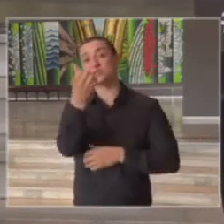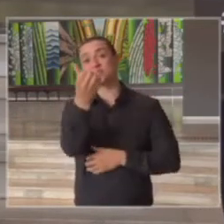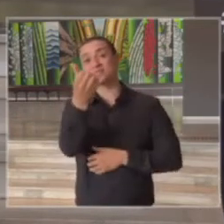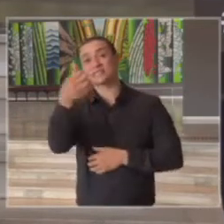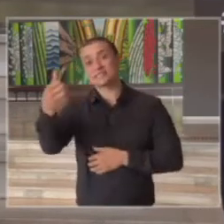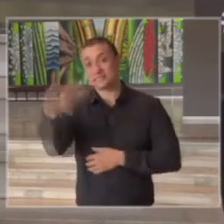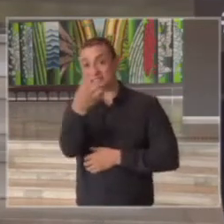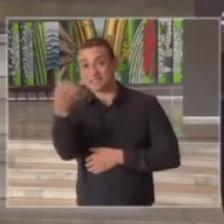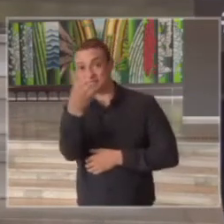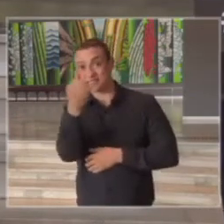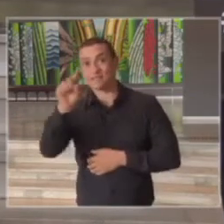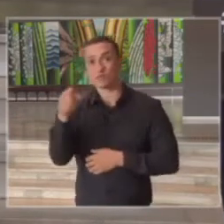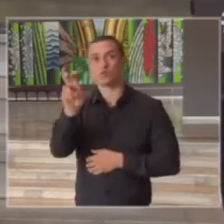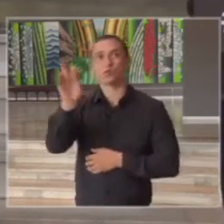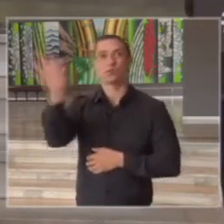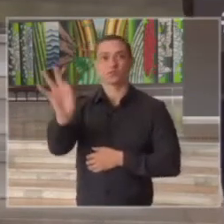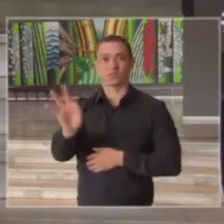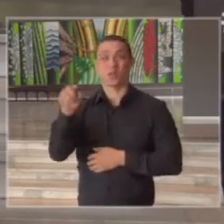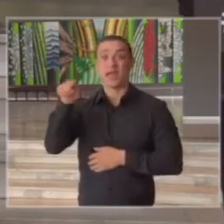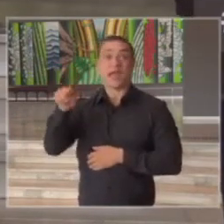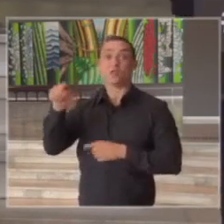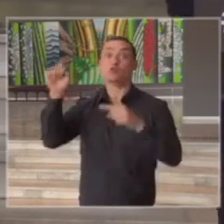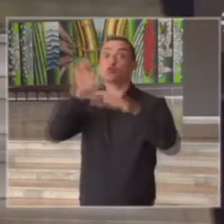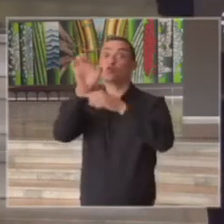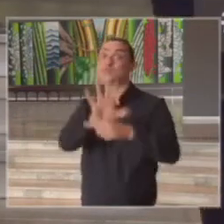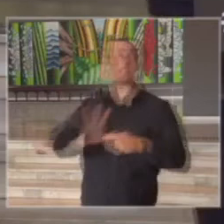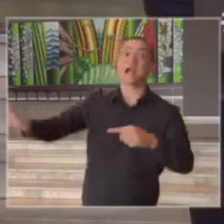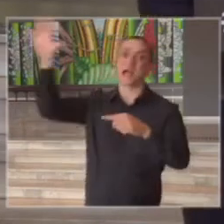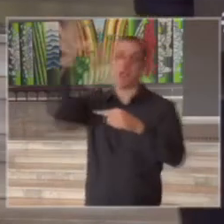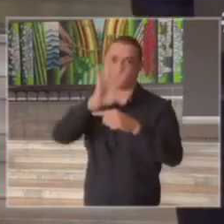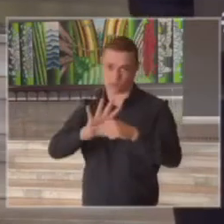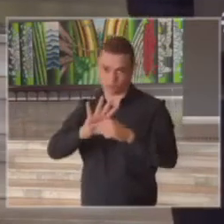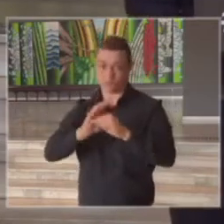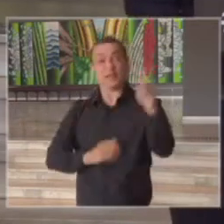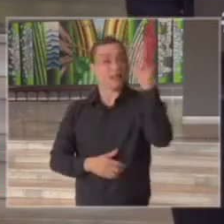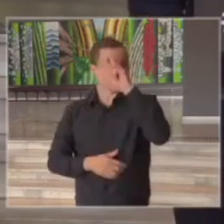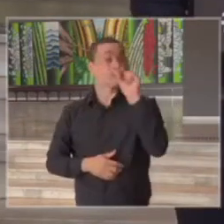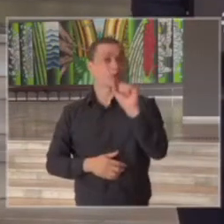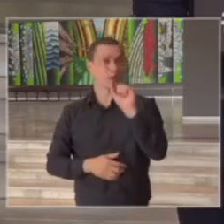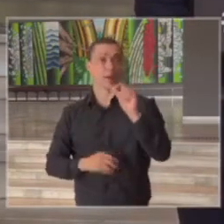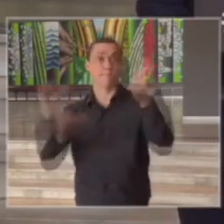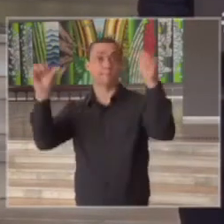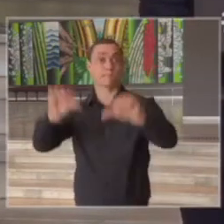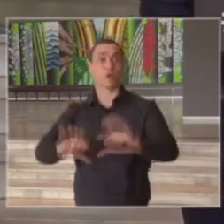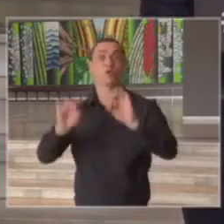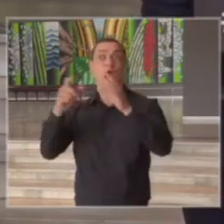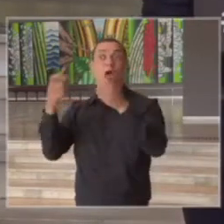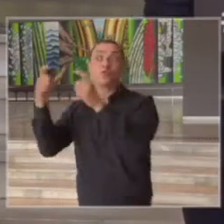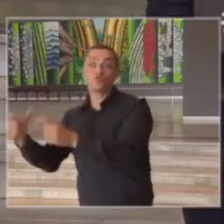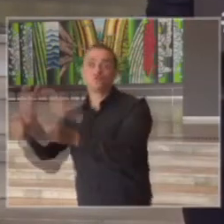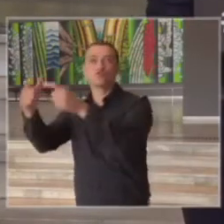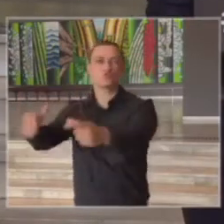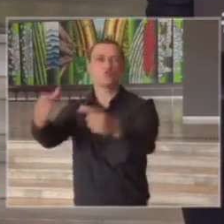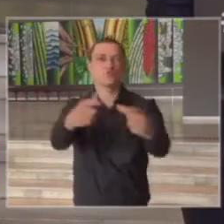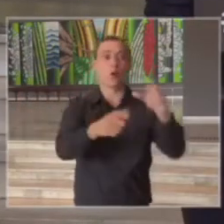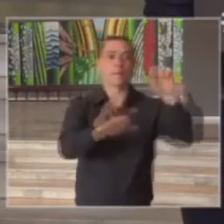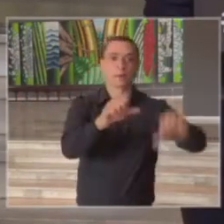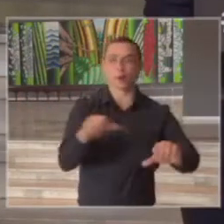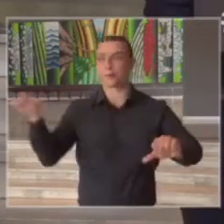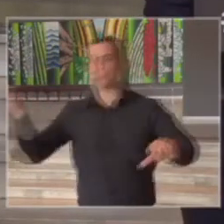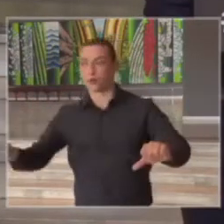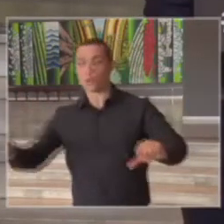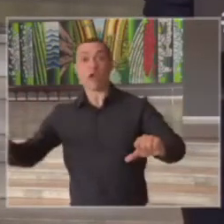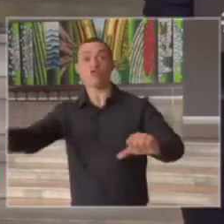,5% essa é a média do estado lembrando que houve uma pior específica em algumas regiões como nós vimos aqui